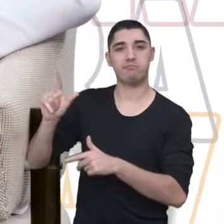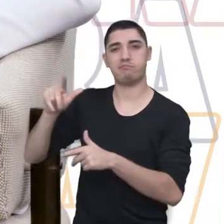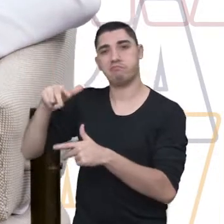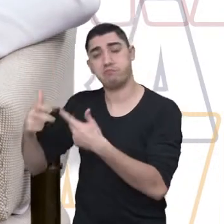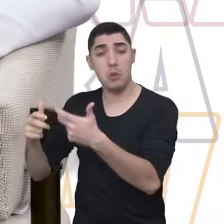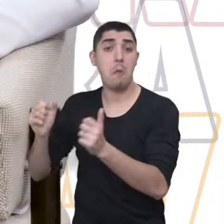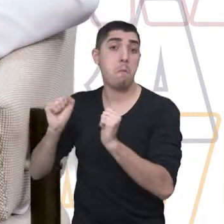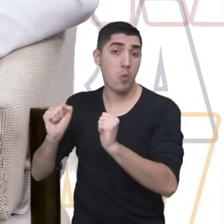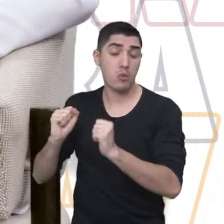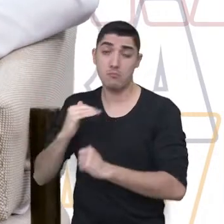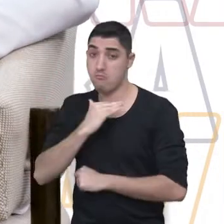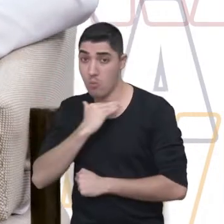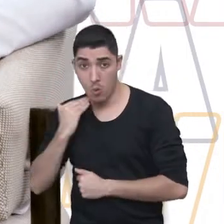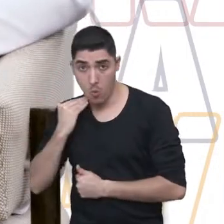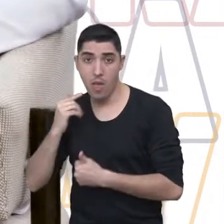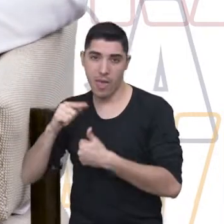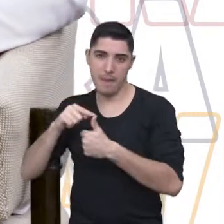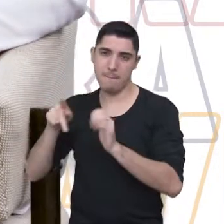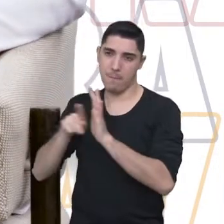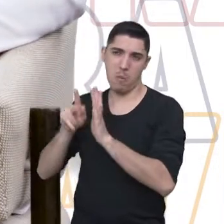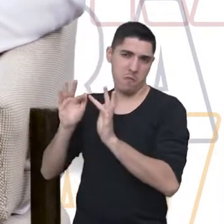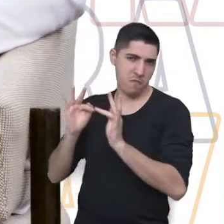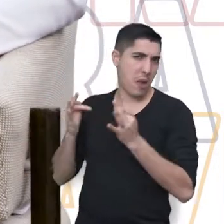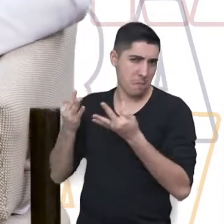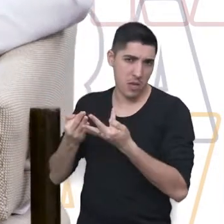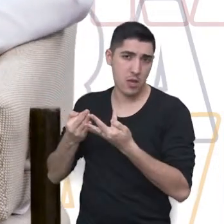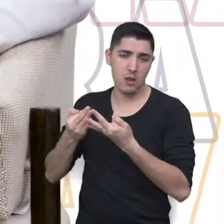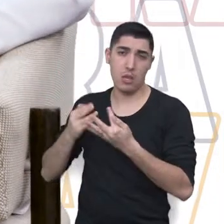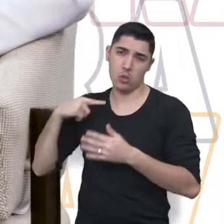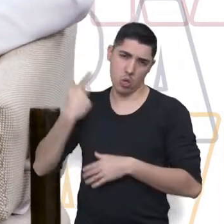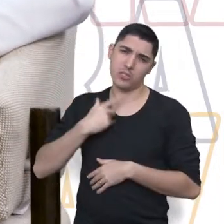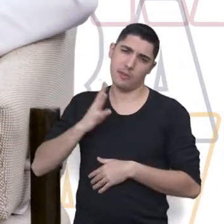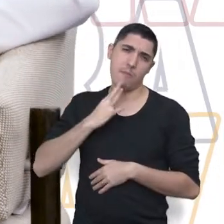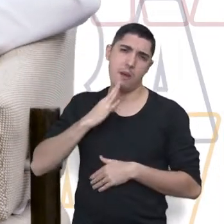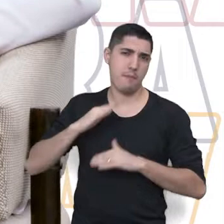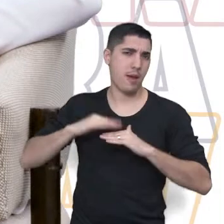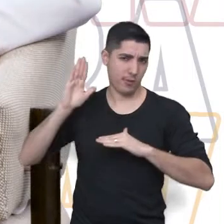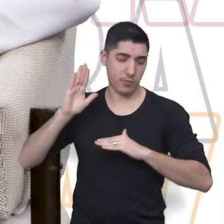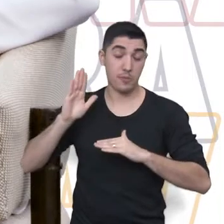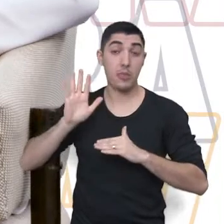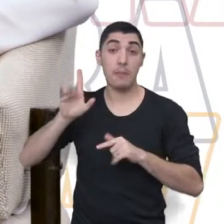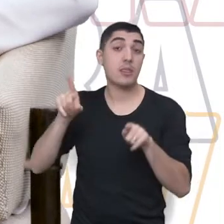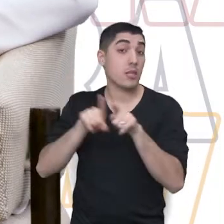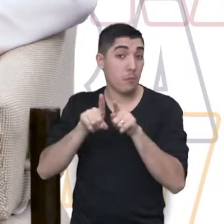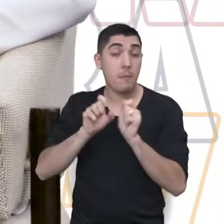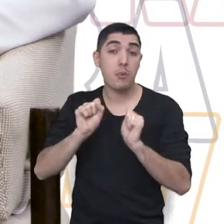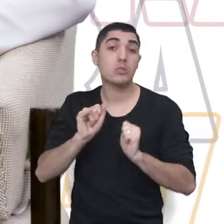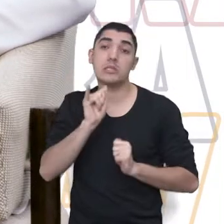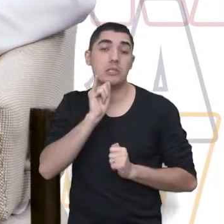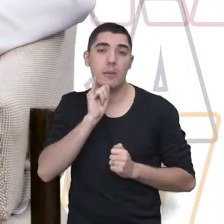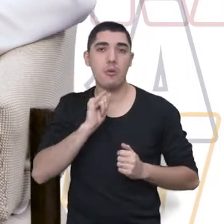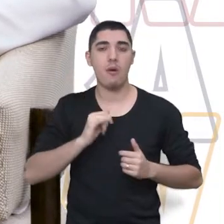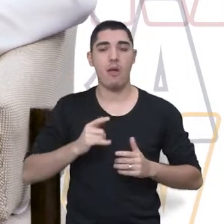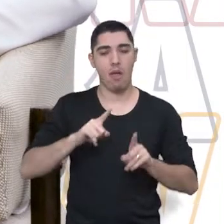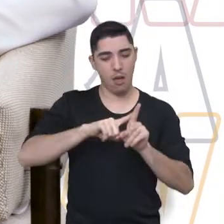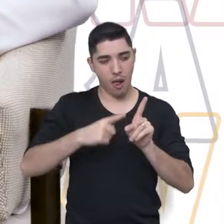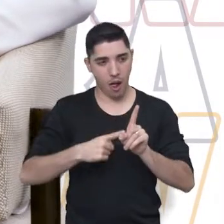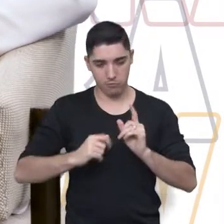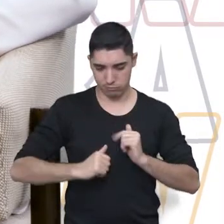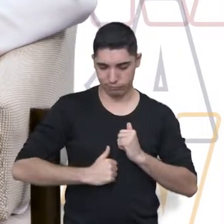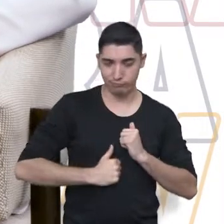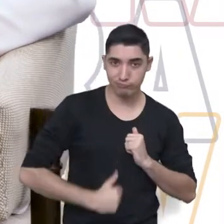Além da morte de um ente querido, que é o que mais comumente a gente conhece, por exemplo, uma gestação interrompida,